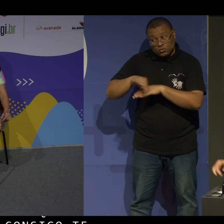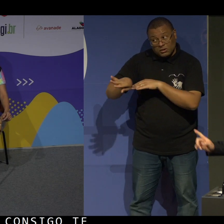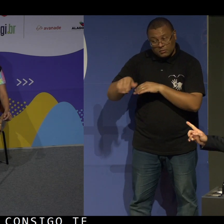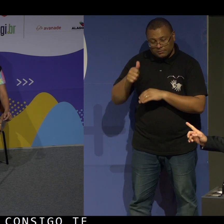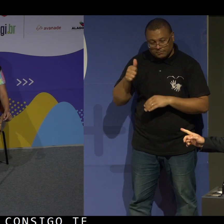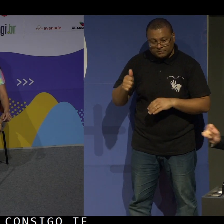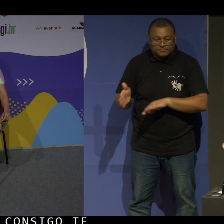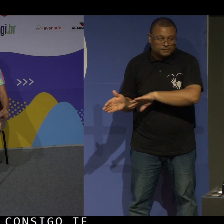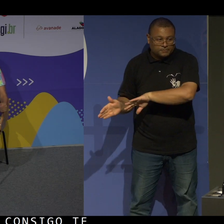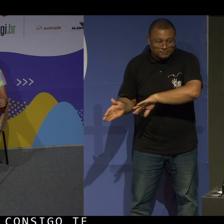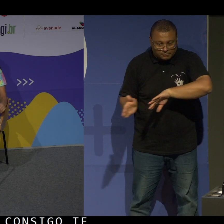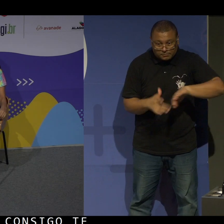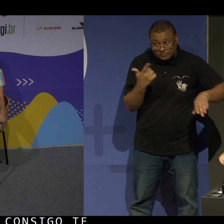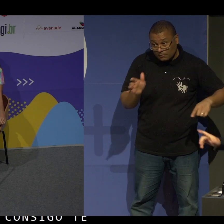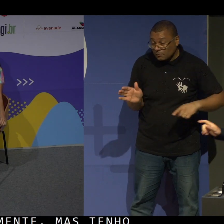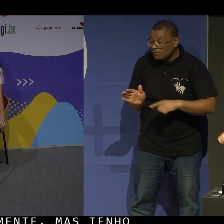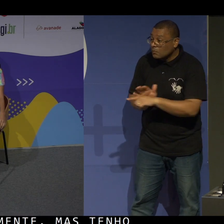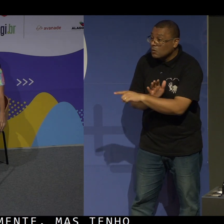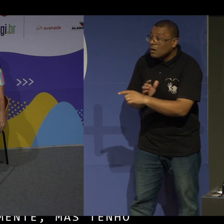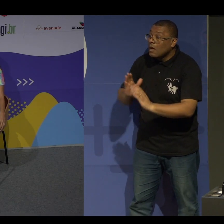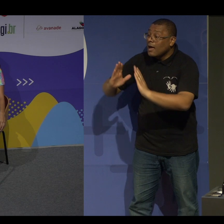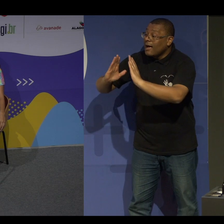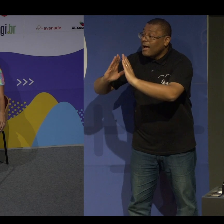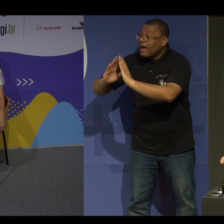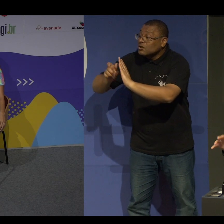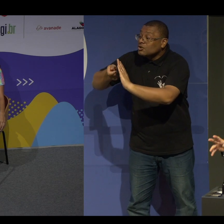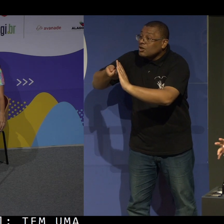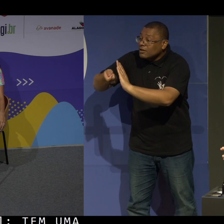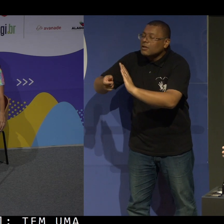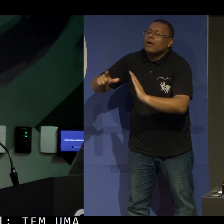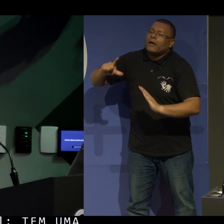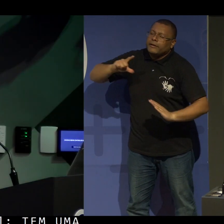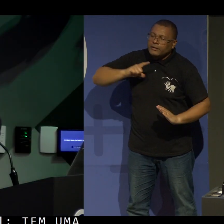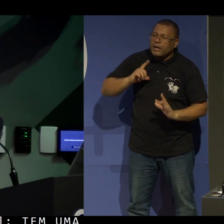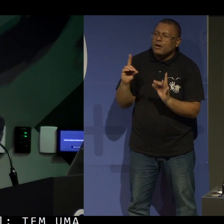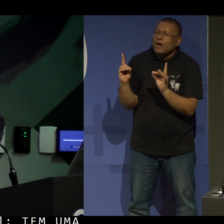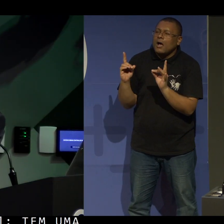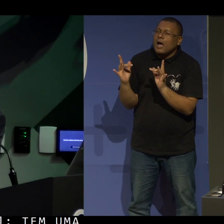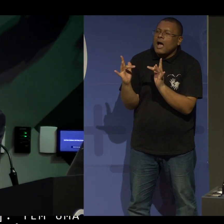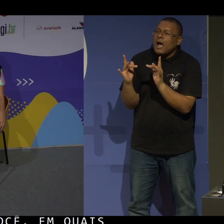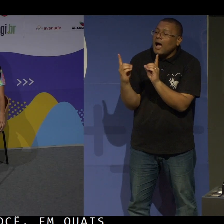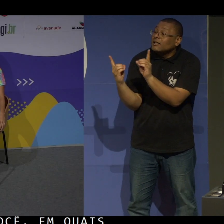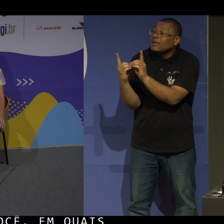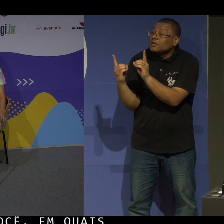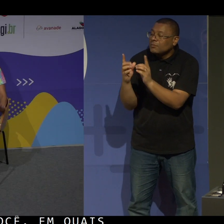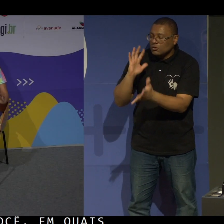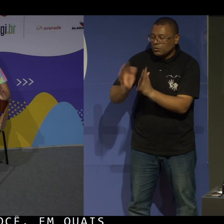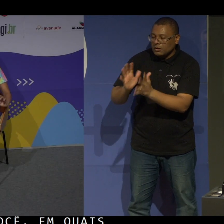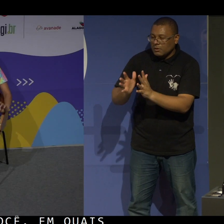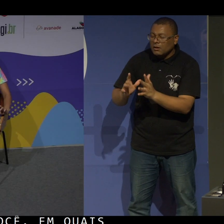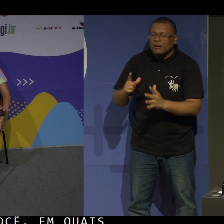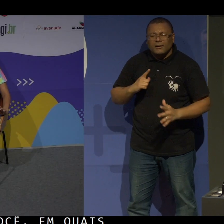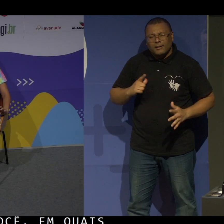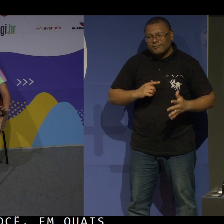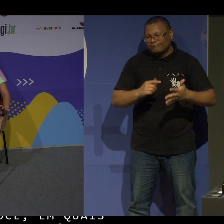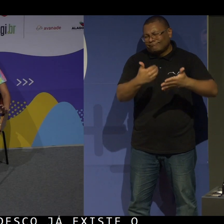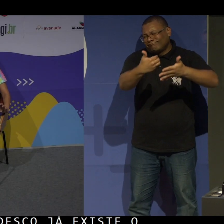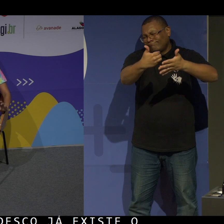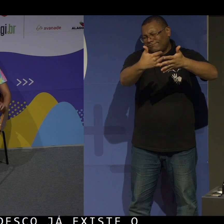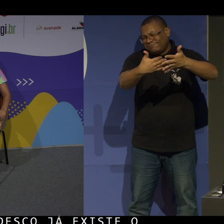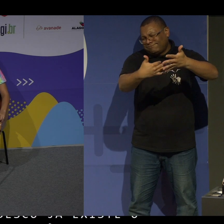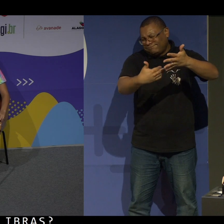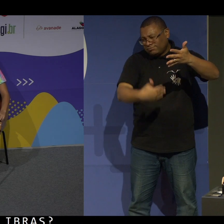Tem uma pergunta para você, em quais agências do Bradesco já existe o atendimento em Libras? Tem uma lista de agências